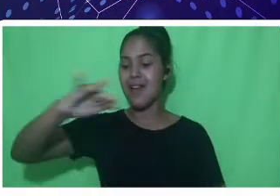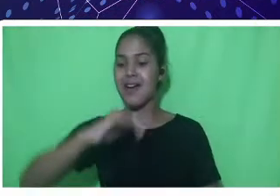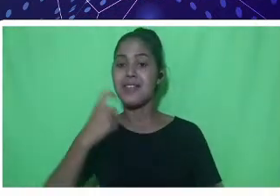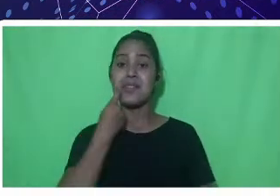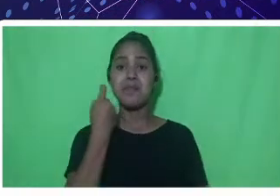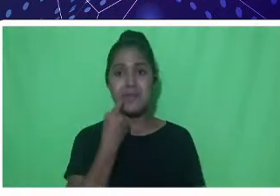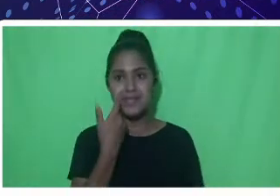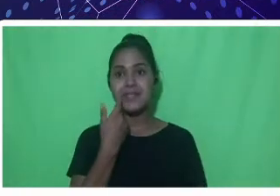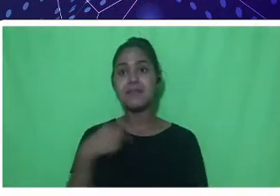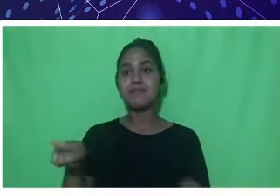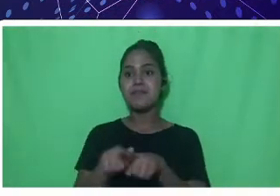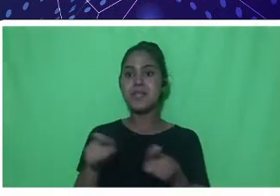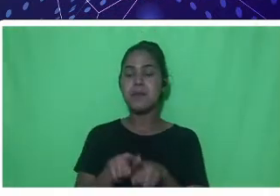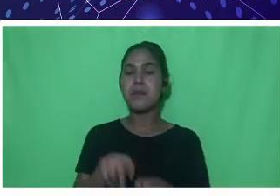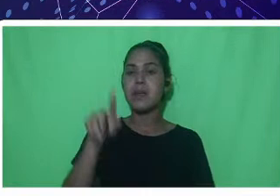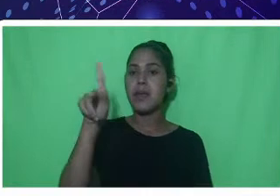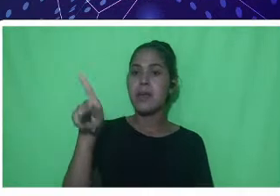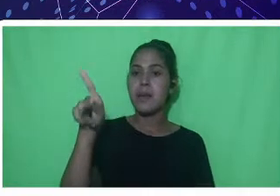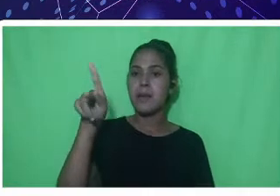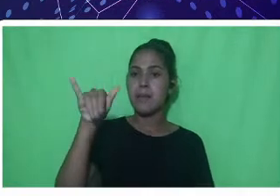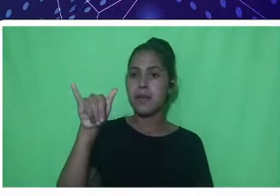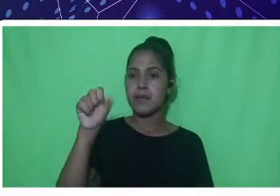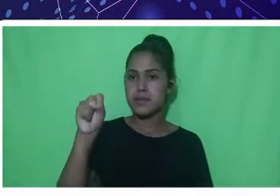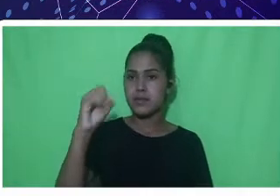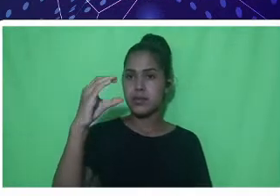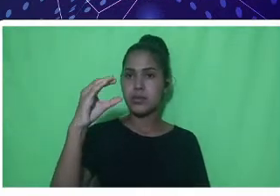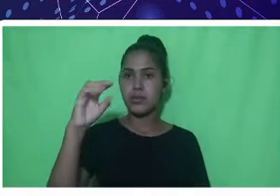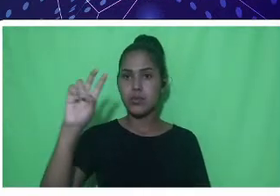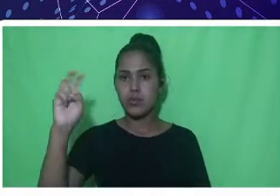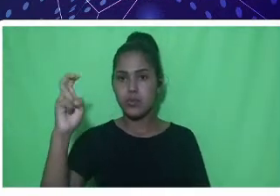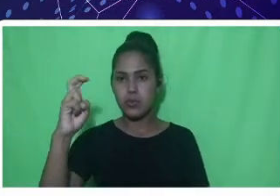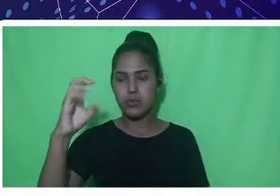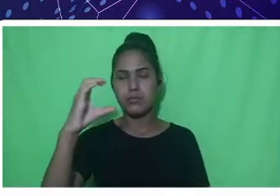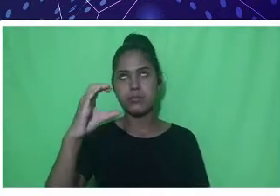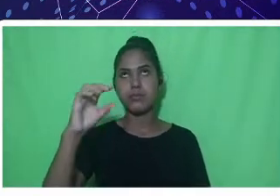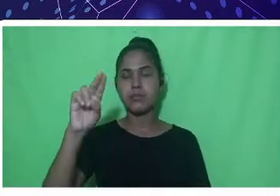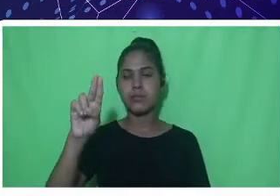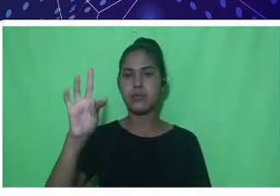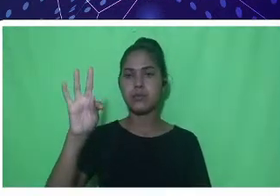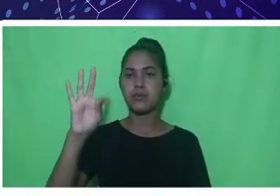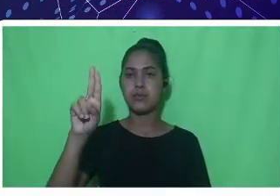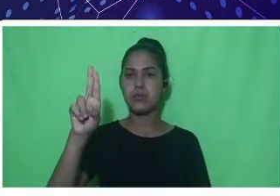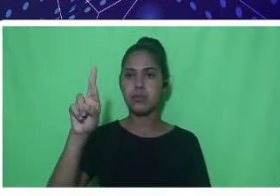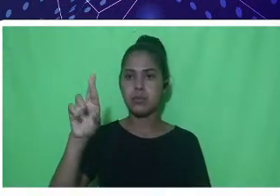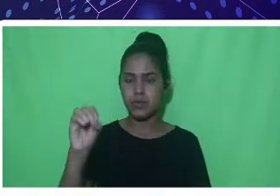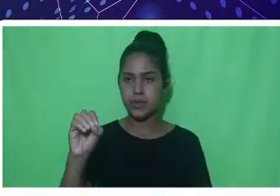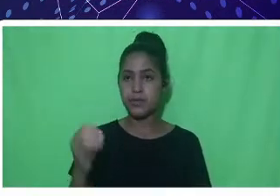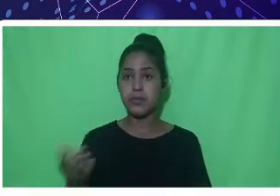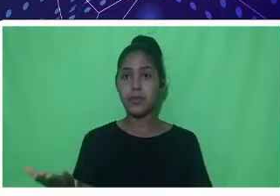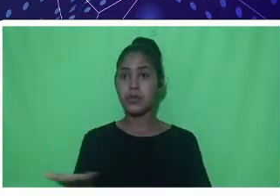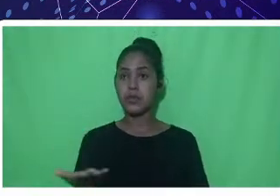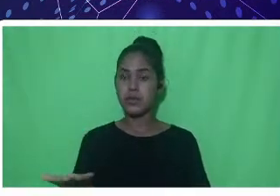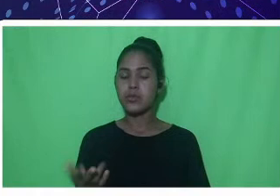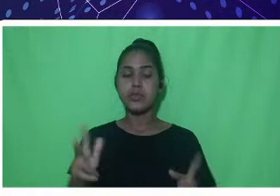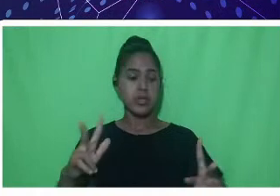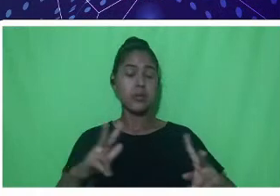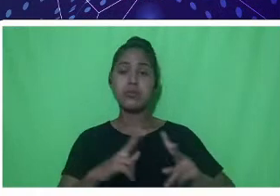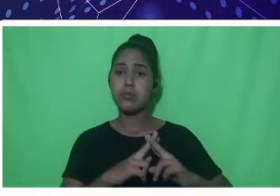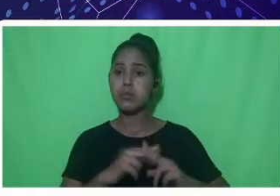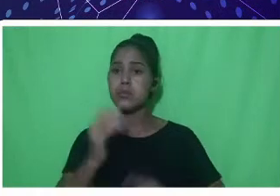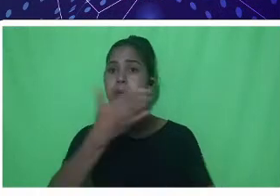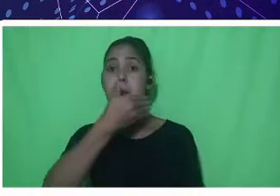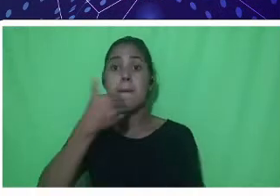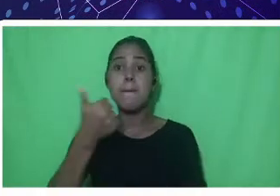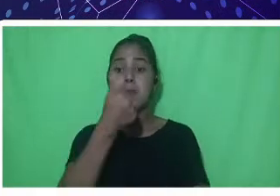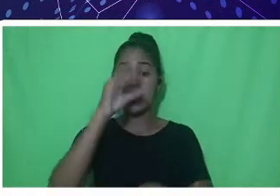na aquicultura. Hoje, hoje tem 28 cursos de Engenharia de Pesca no Brasil, a UNI, inclusive, é dos melhores cursos de